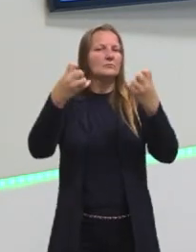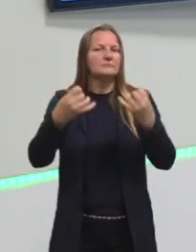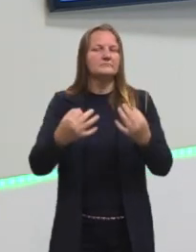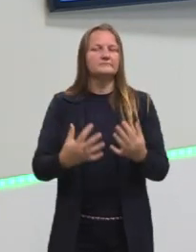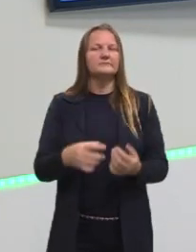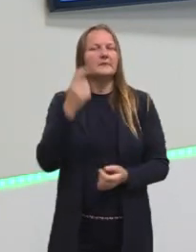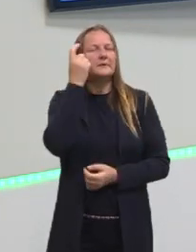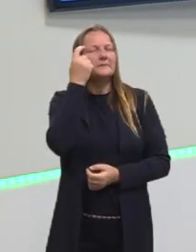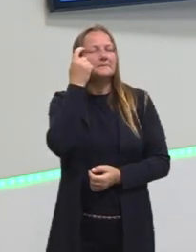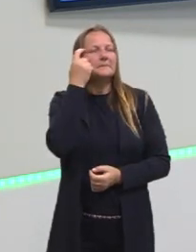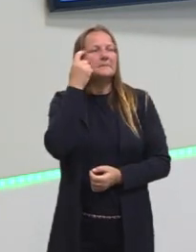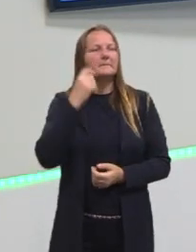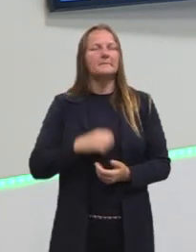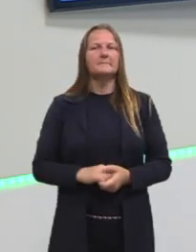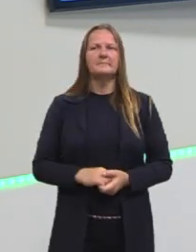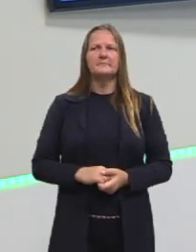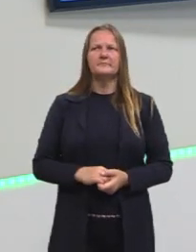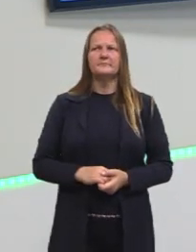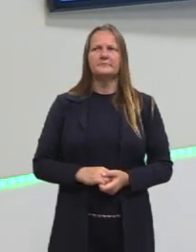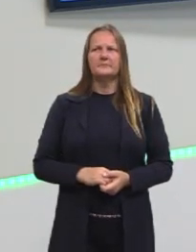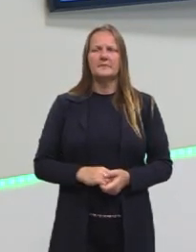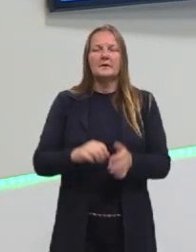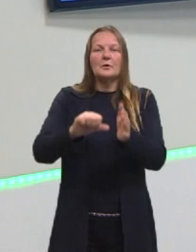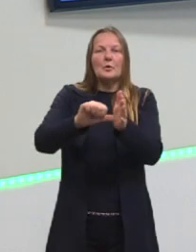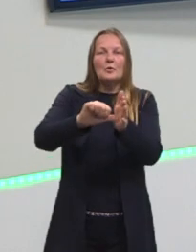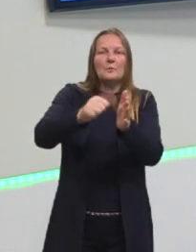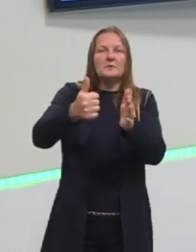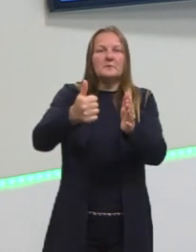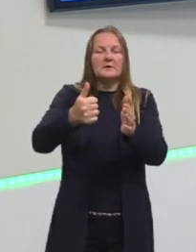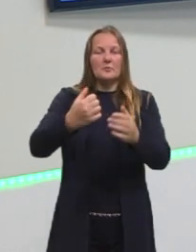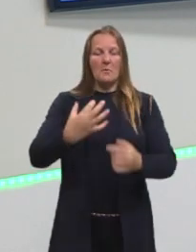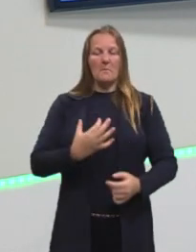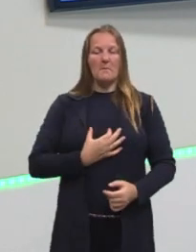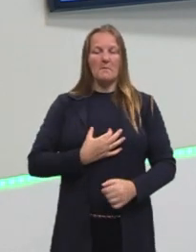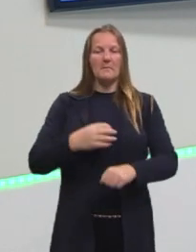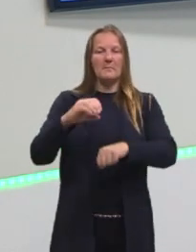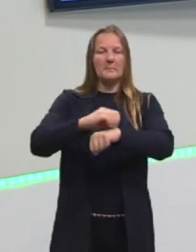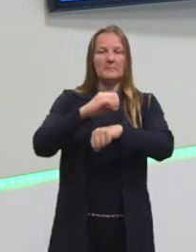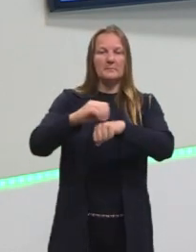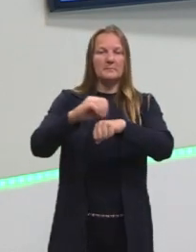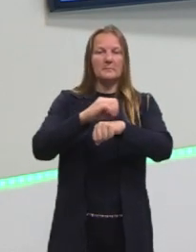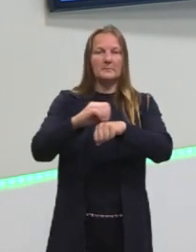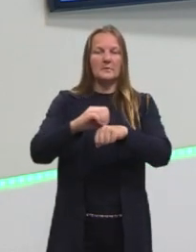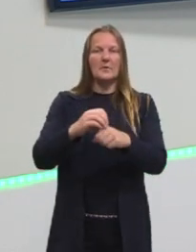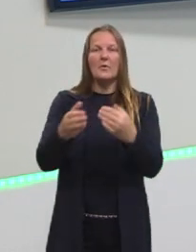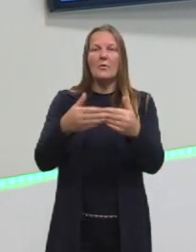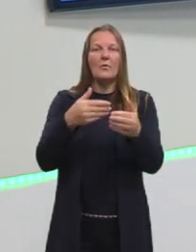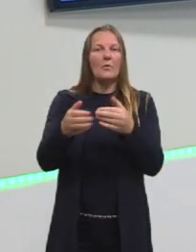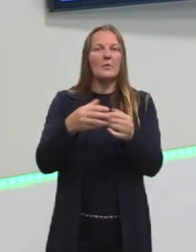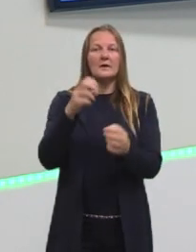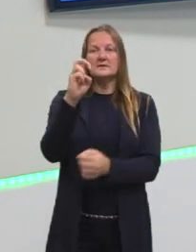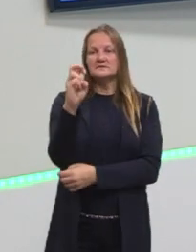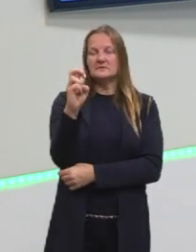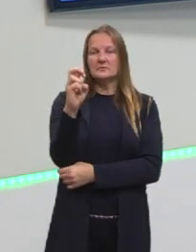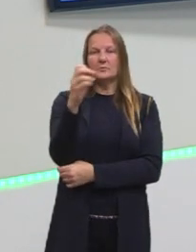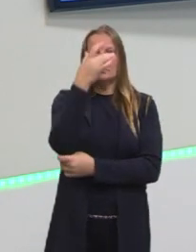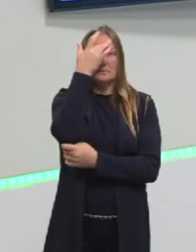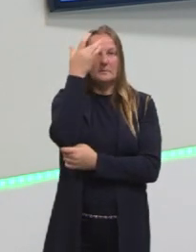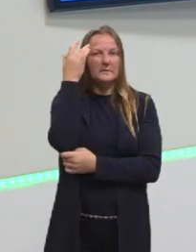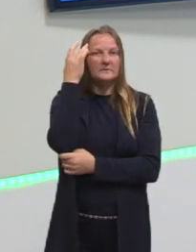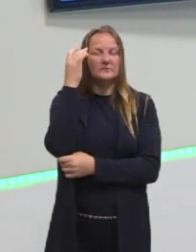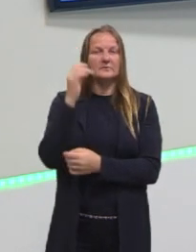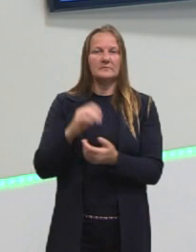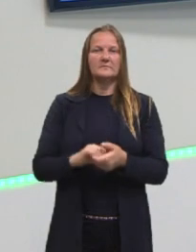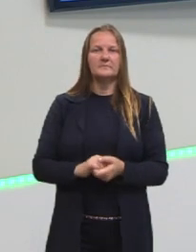para pensar, bom, o primeiro lugar que é ouro pode ser qualquer um dos cinco competidores, né?